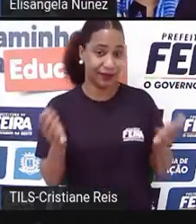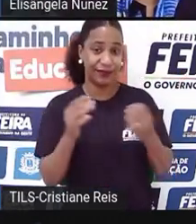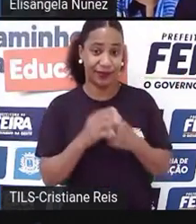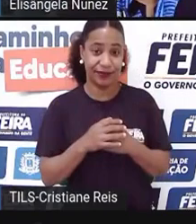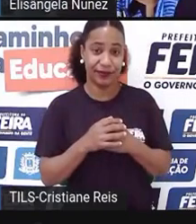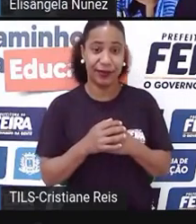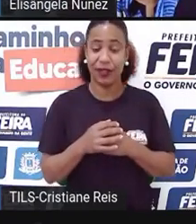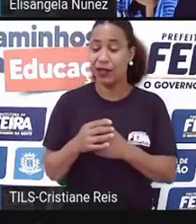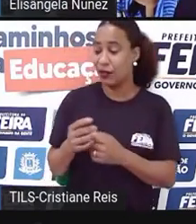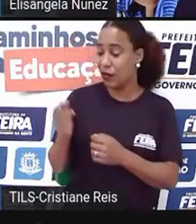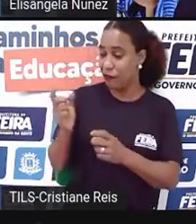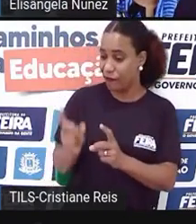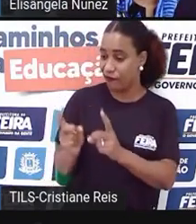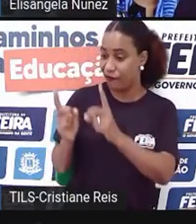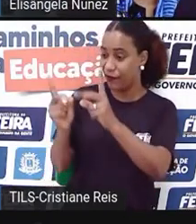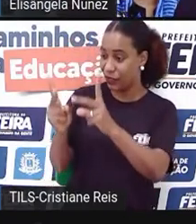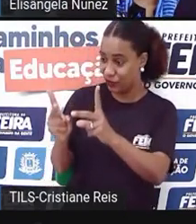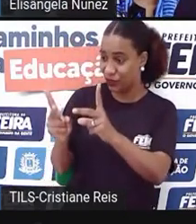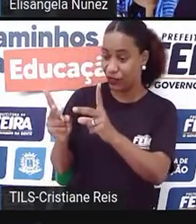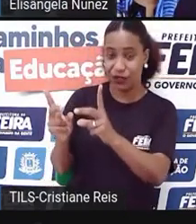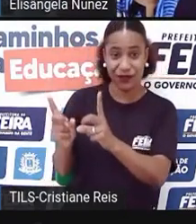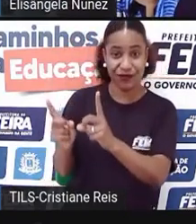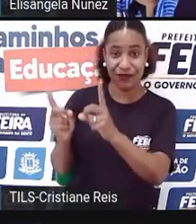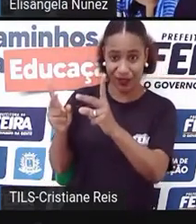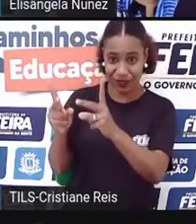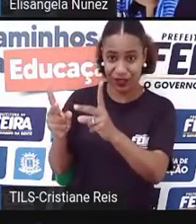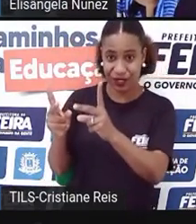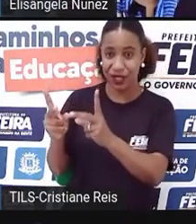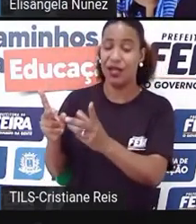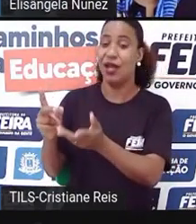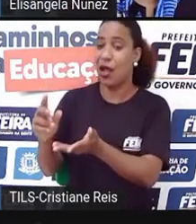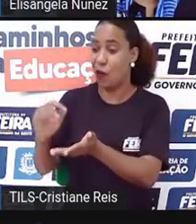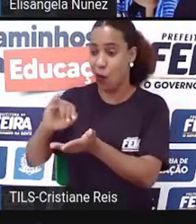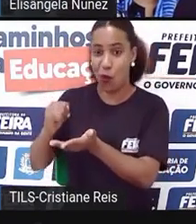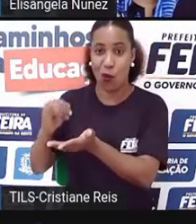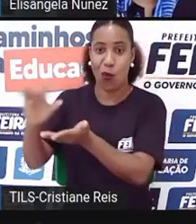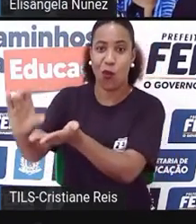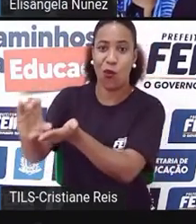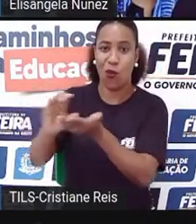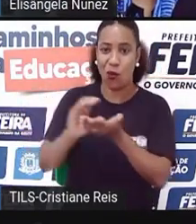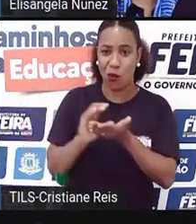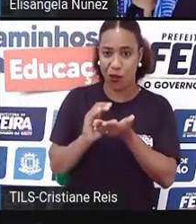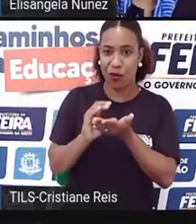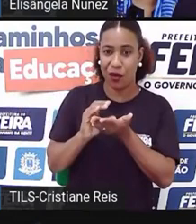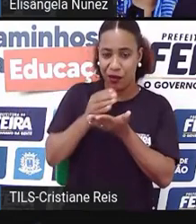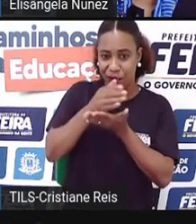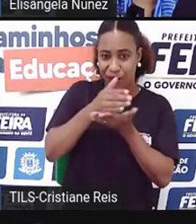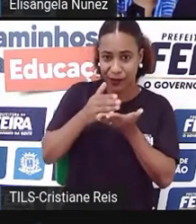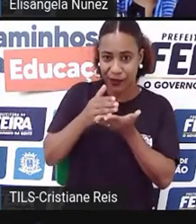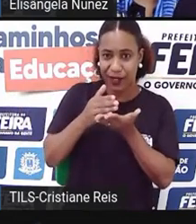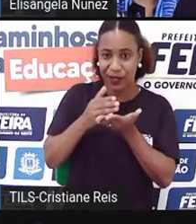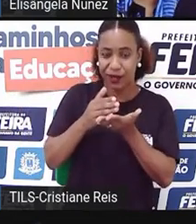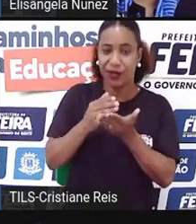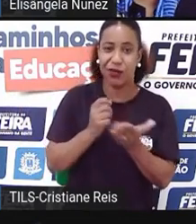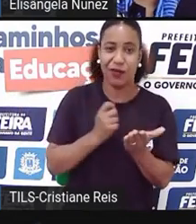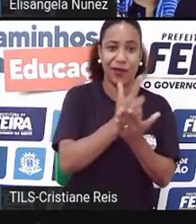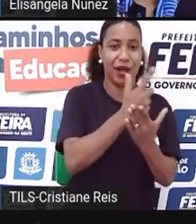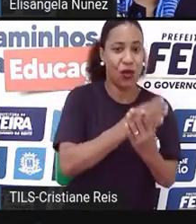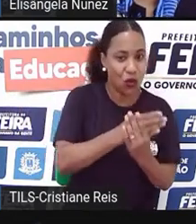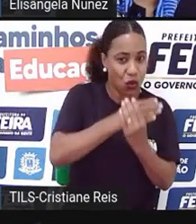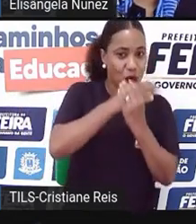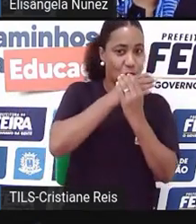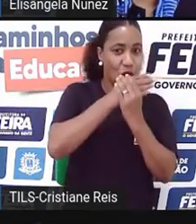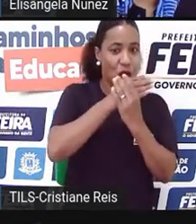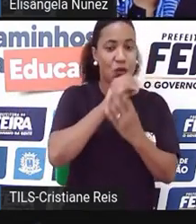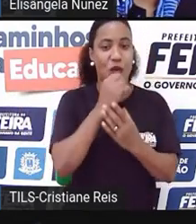ali, pegou todo o seu lucro e já foi comprar um sanduba, ou então comprar um presentinho para a namorada, não tem isso,